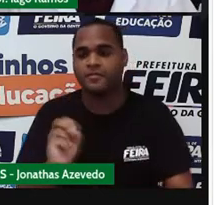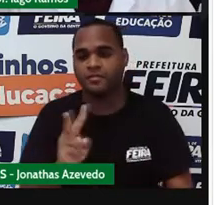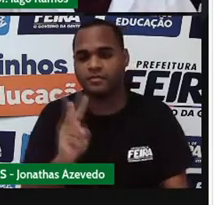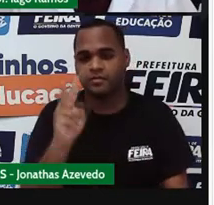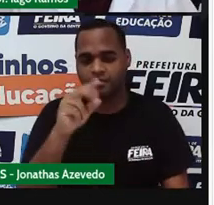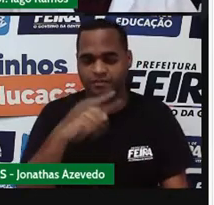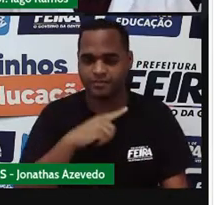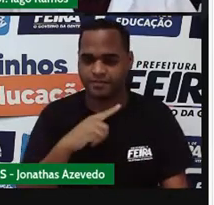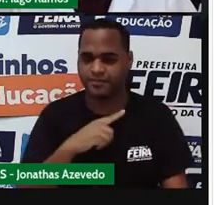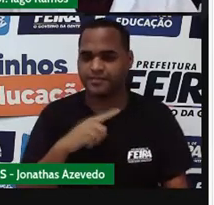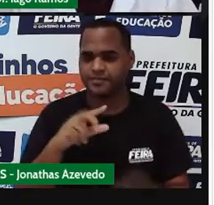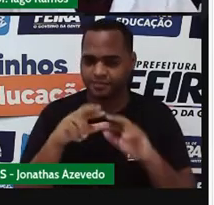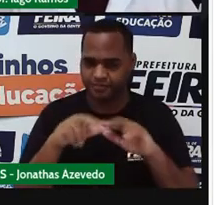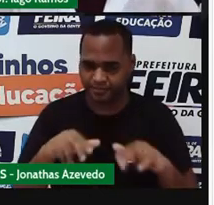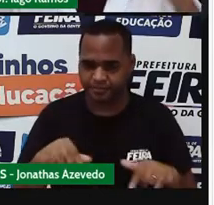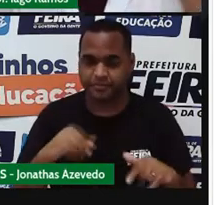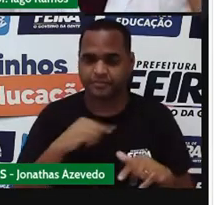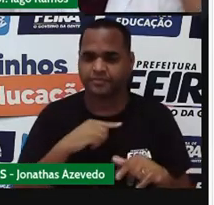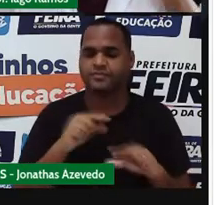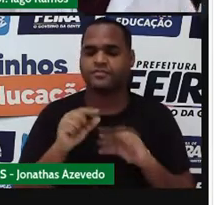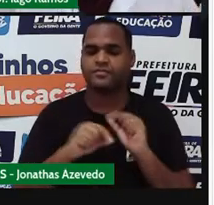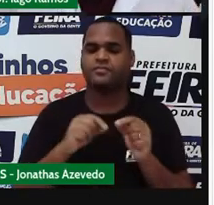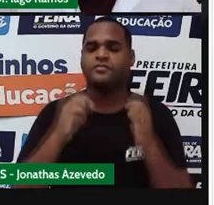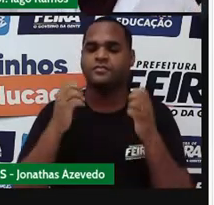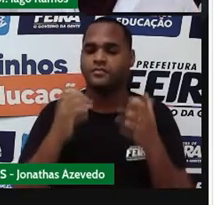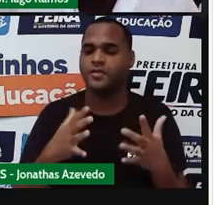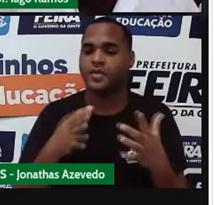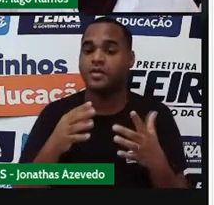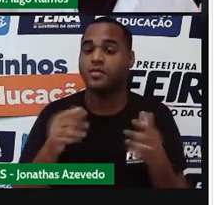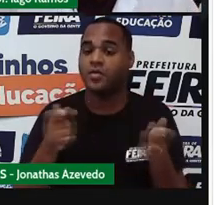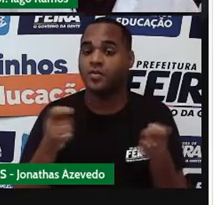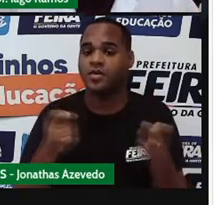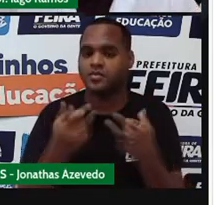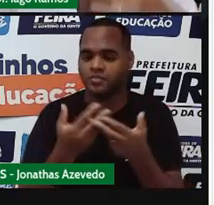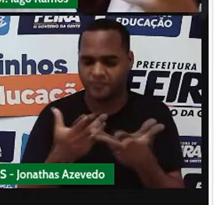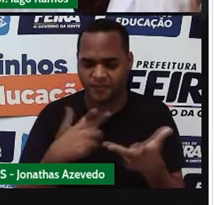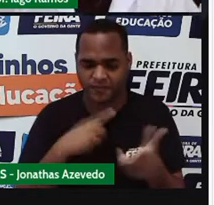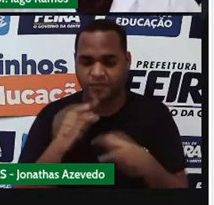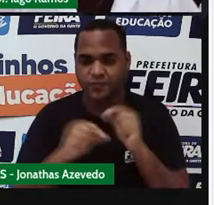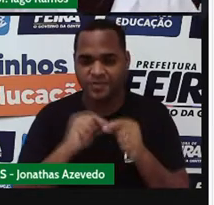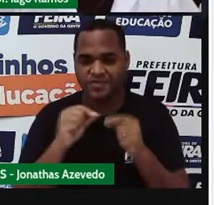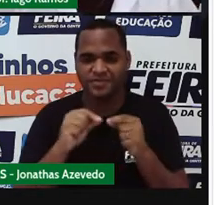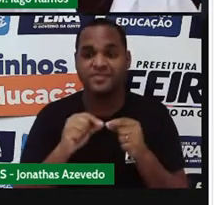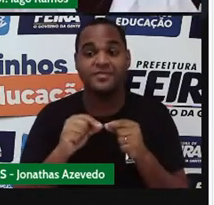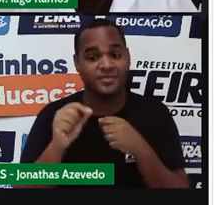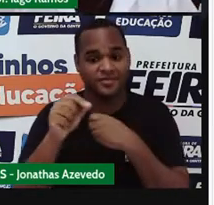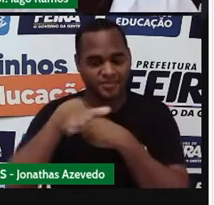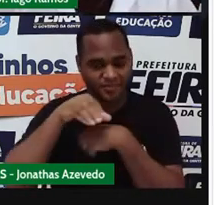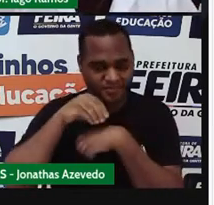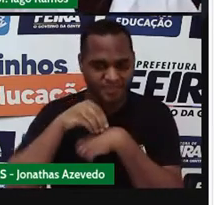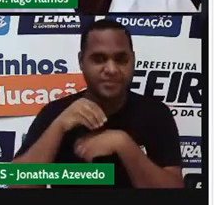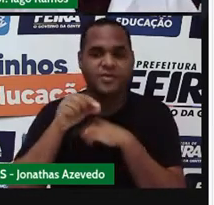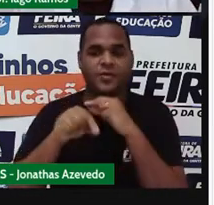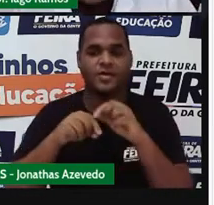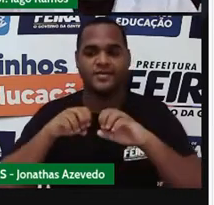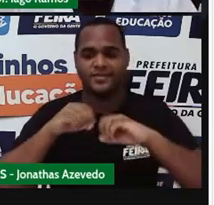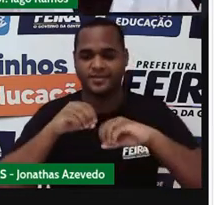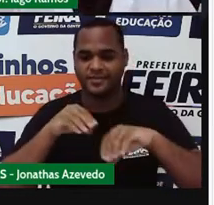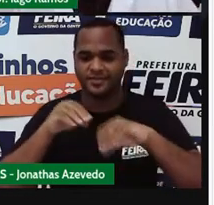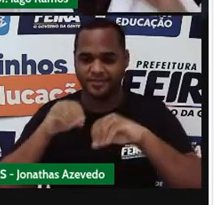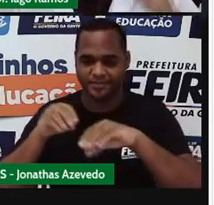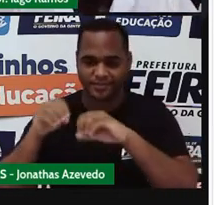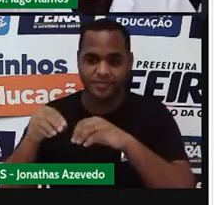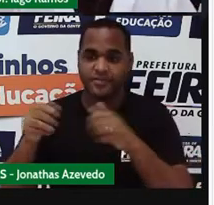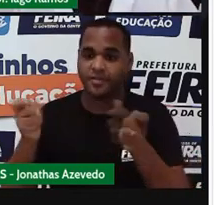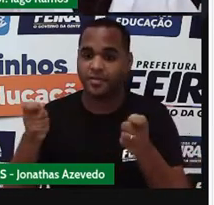são essas quantidades e de que maneira é possível fazer isso. Bom, é para isso que eu estou aqui nessa aula de hoje, para te mostrar